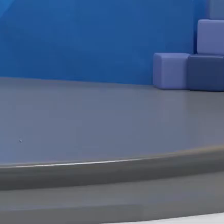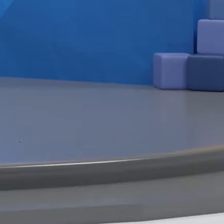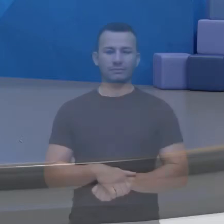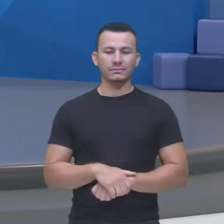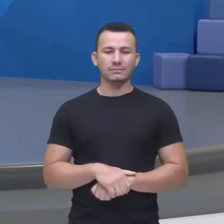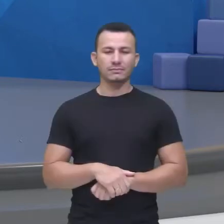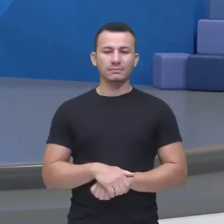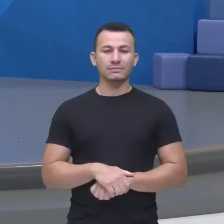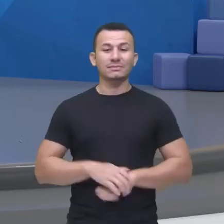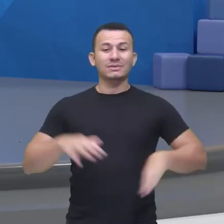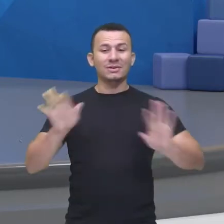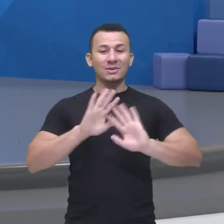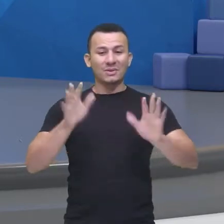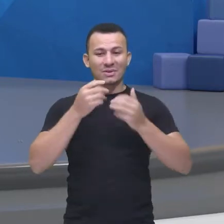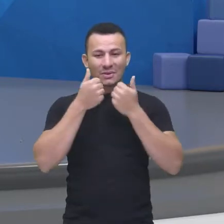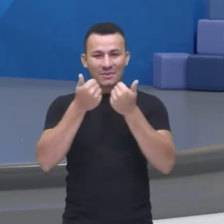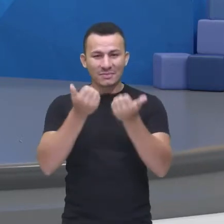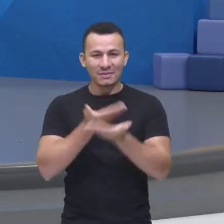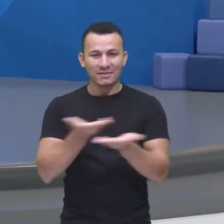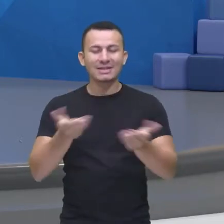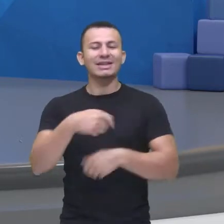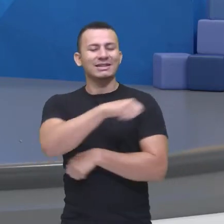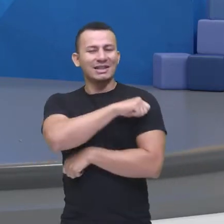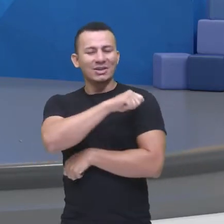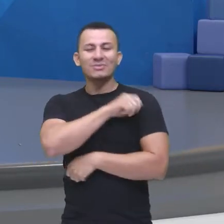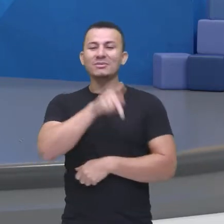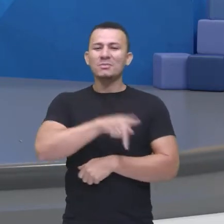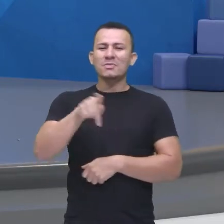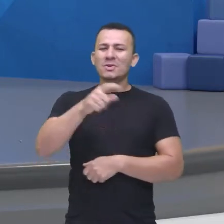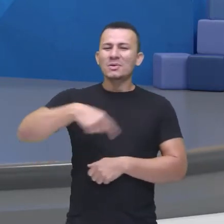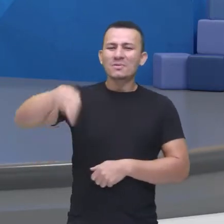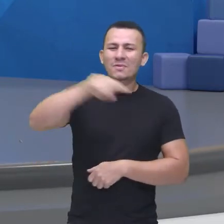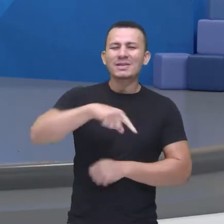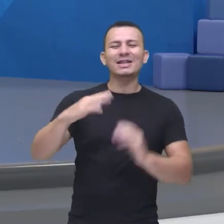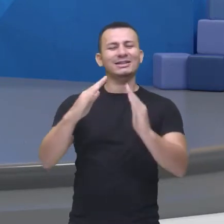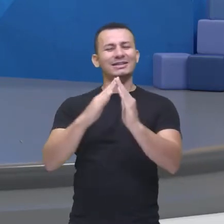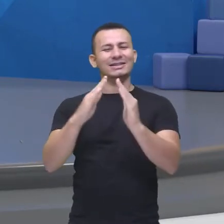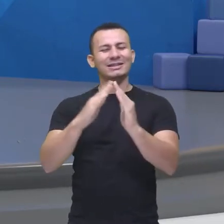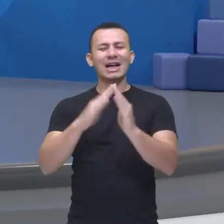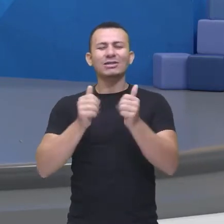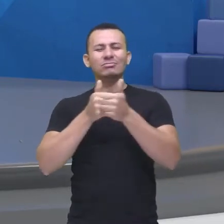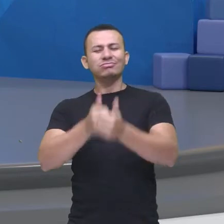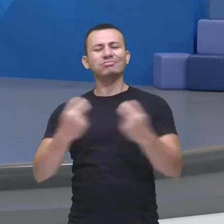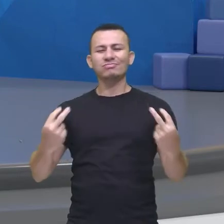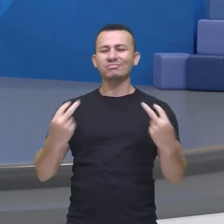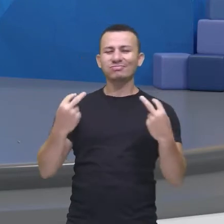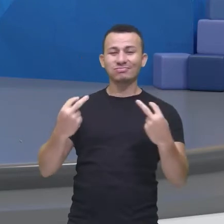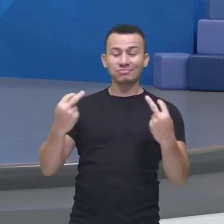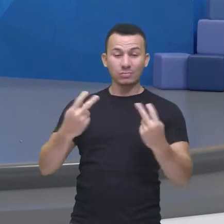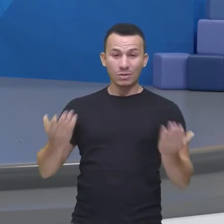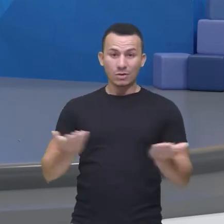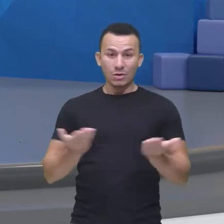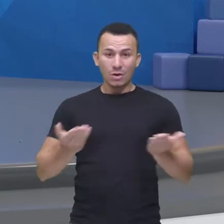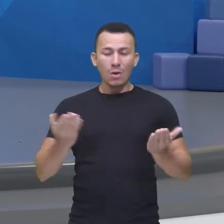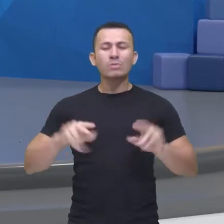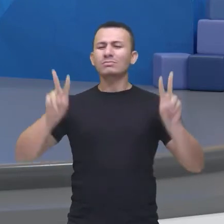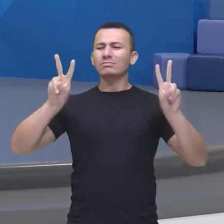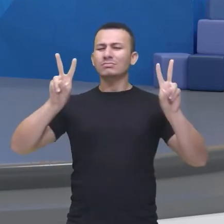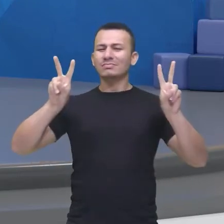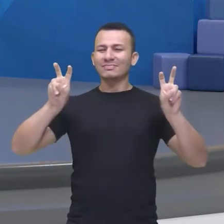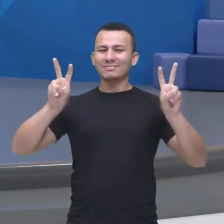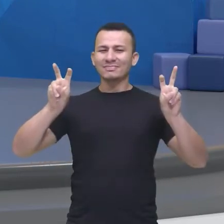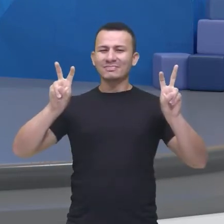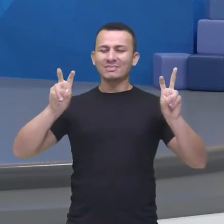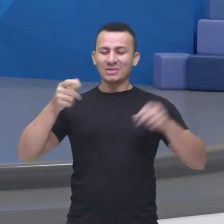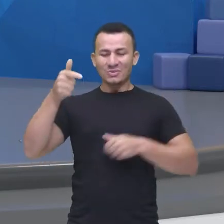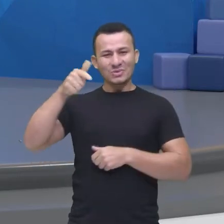Olá alunos, olá professores, olá todo mundo que está aí em casa, está acompanhando mais um episódio, mais